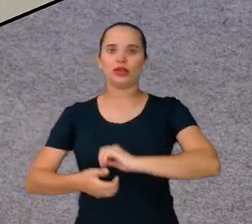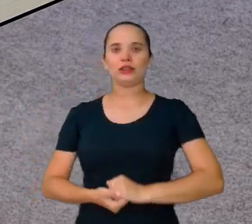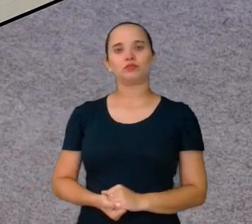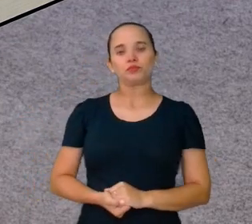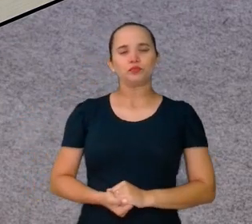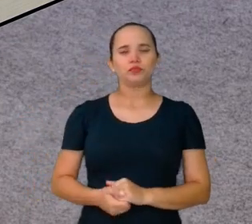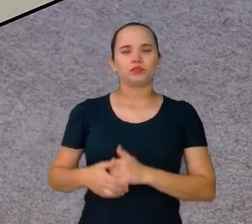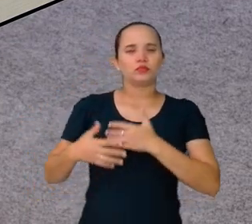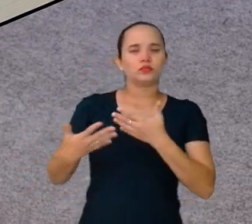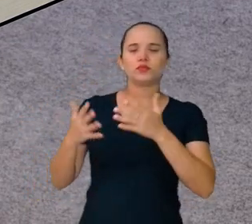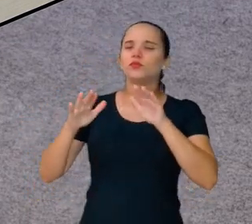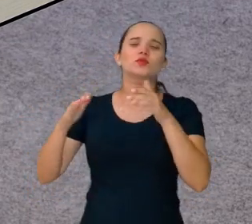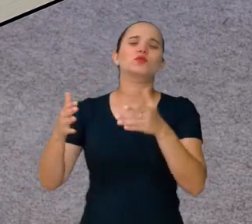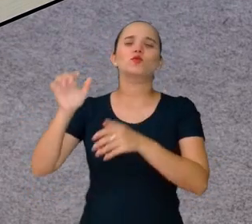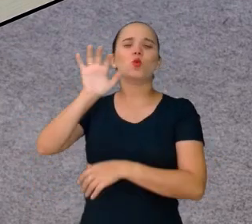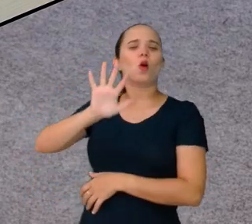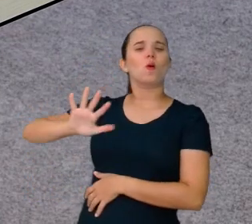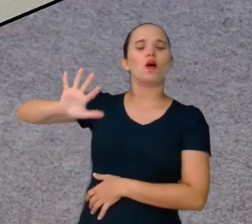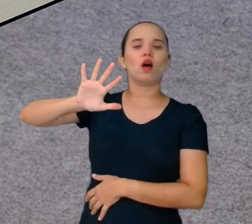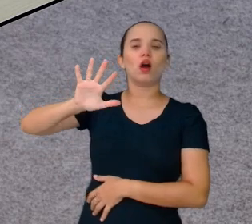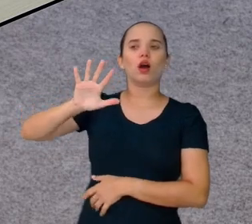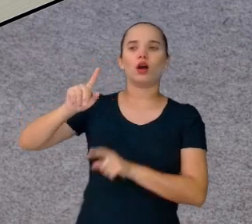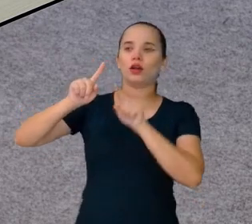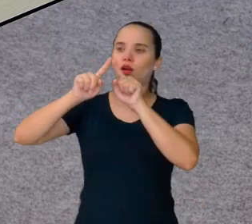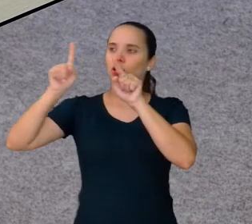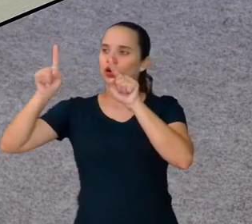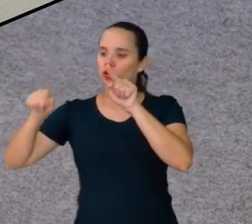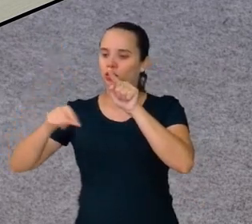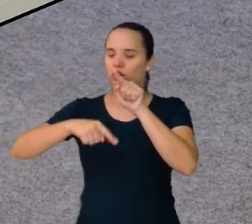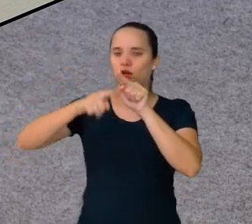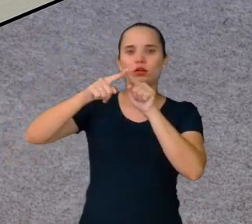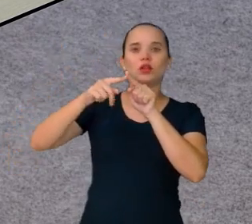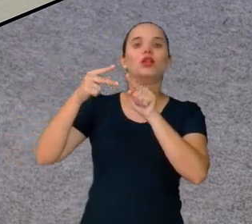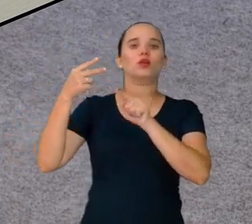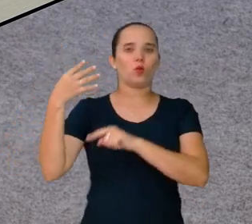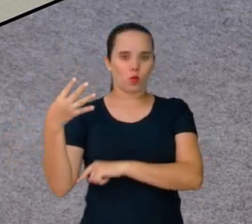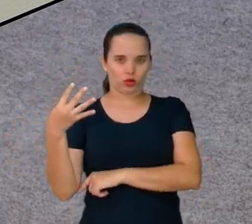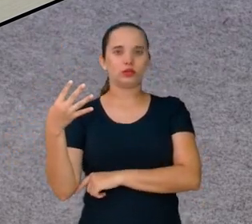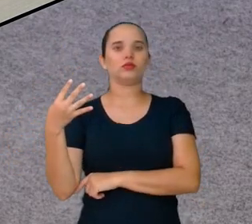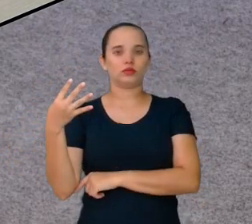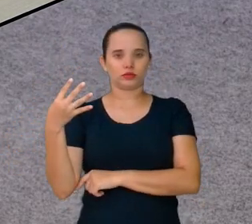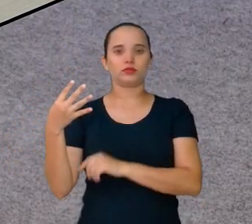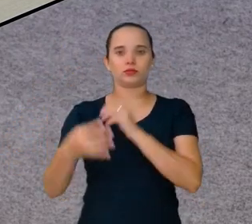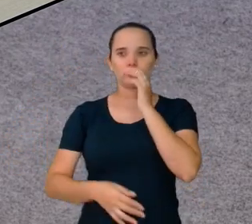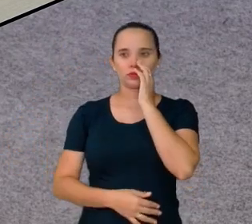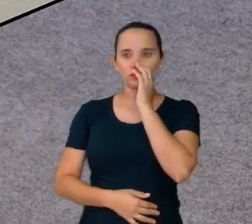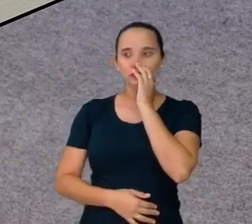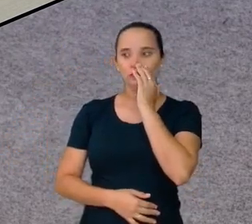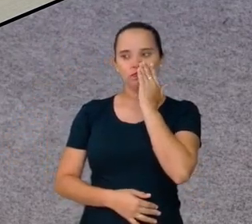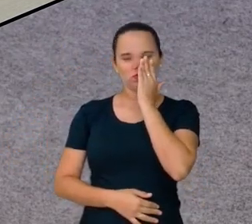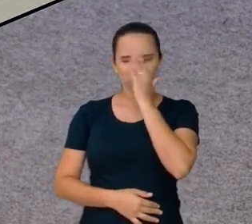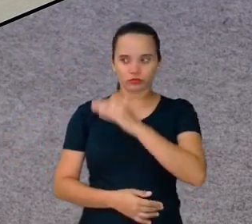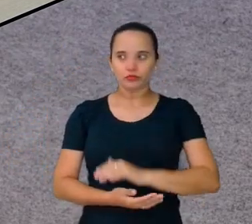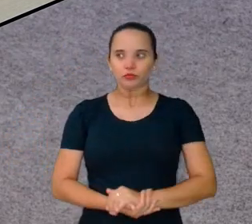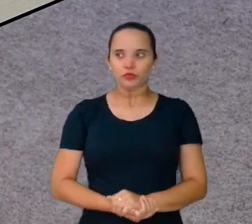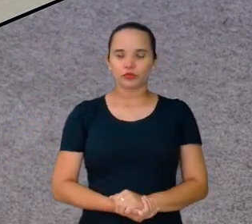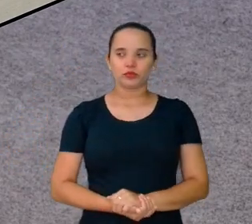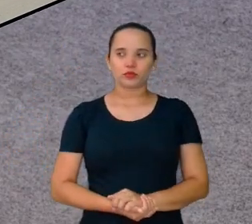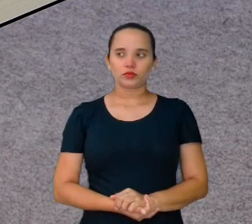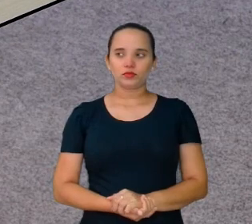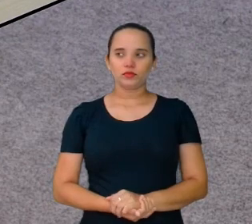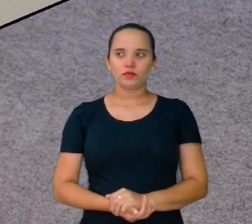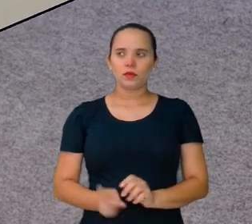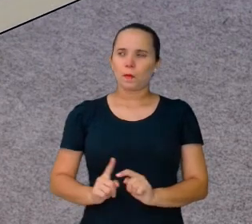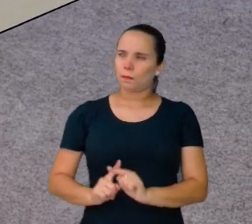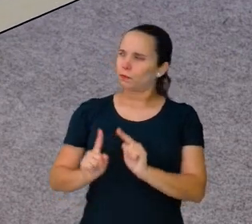3, 4. Porque eu tenho 2 mais 2 que dá 4. Ou 2 vezes 2 que dá 4. Tudo bem? E